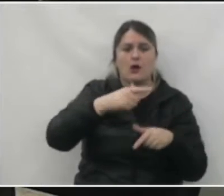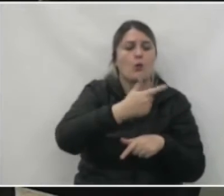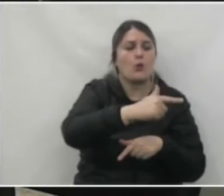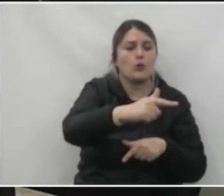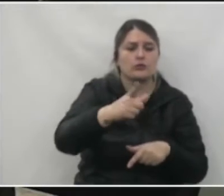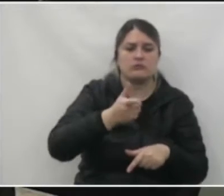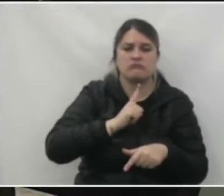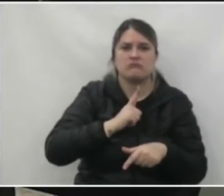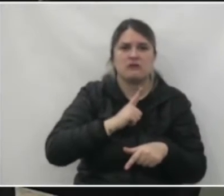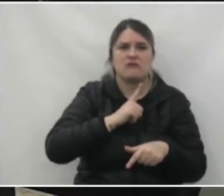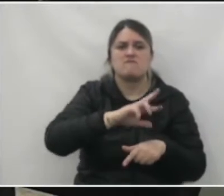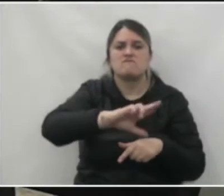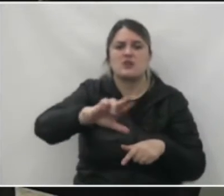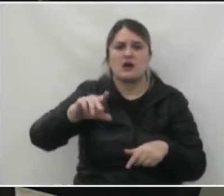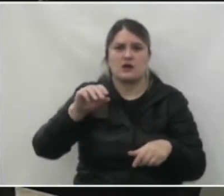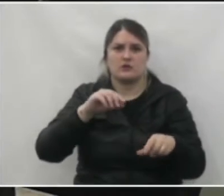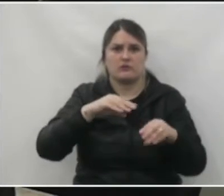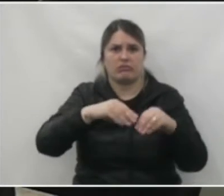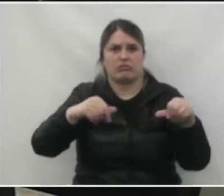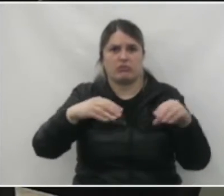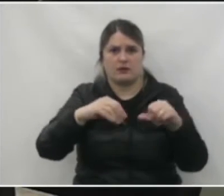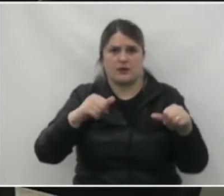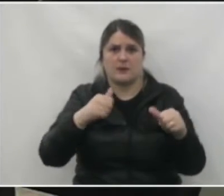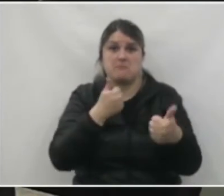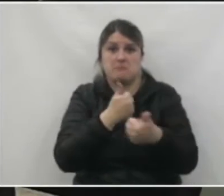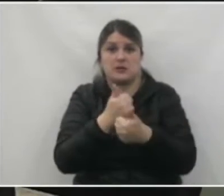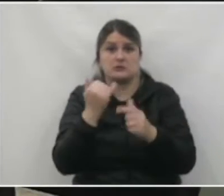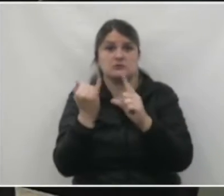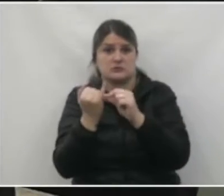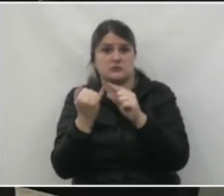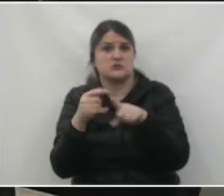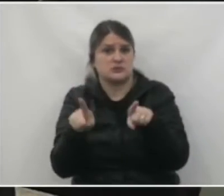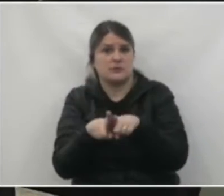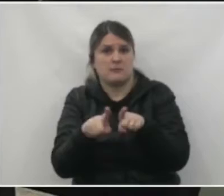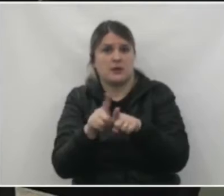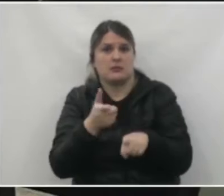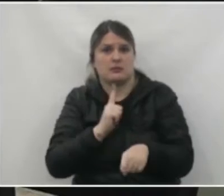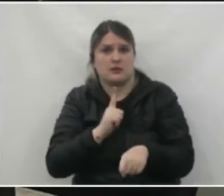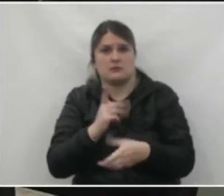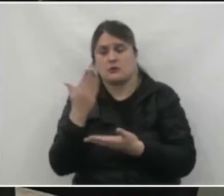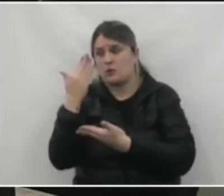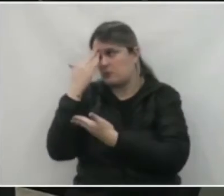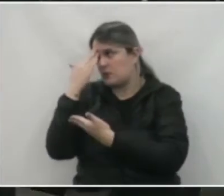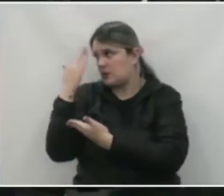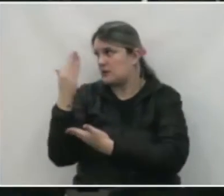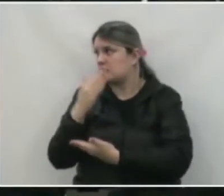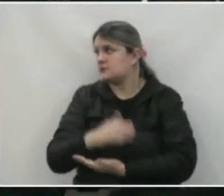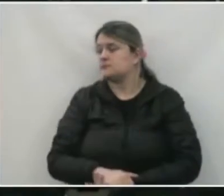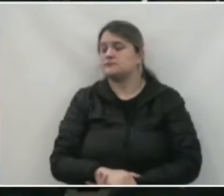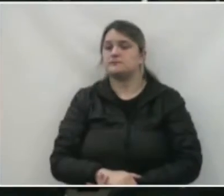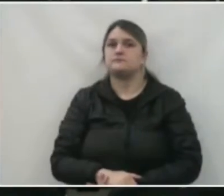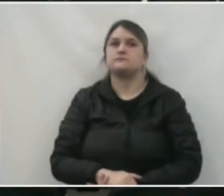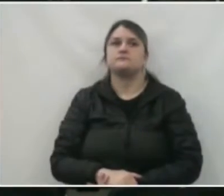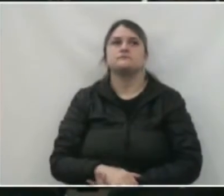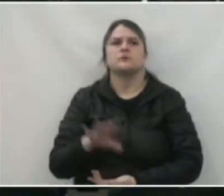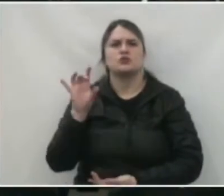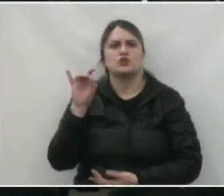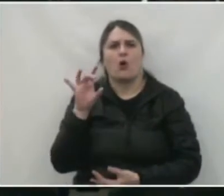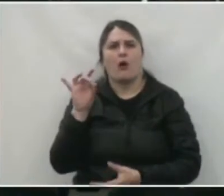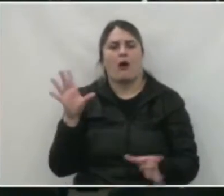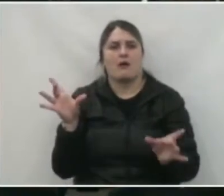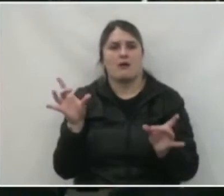terrenos ali, inclusive perto do Instituto Federal. Só para a nível do registro. Obrigado. É só para completar.